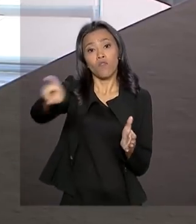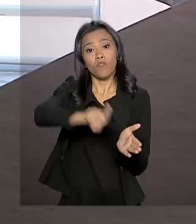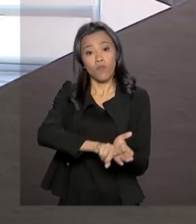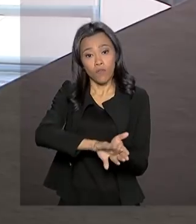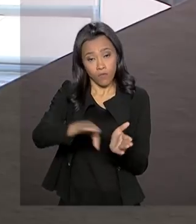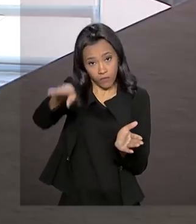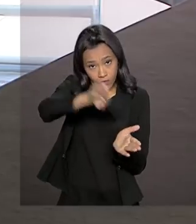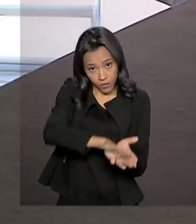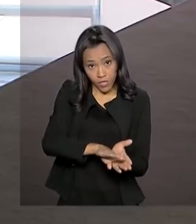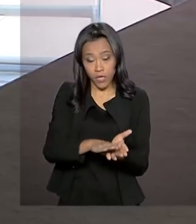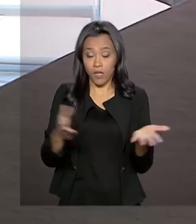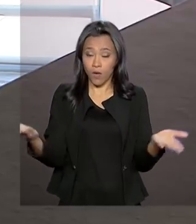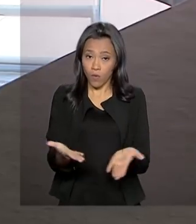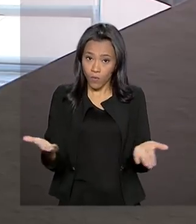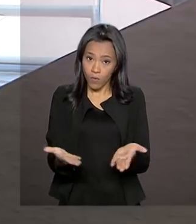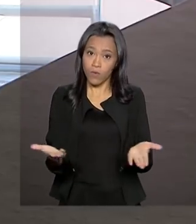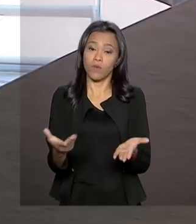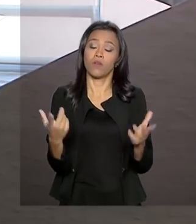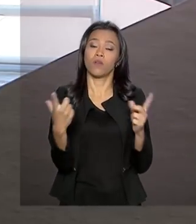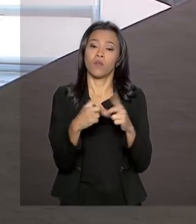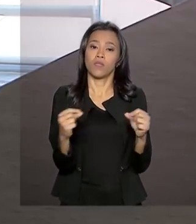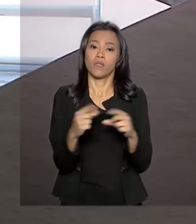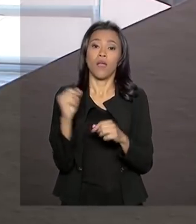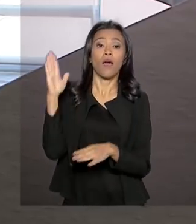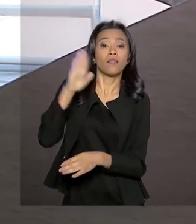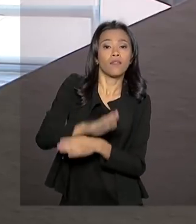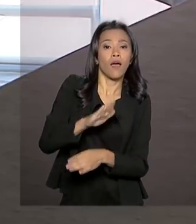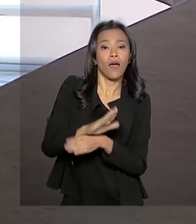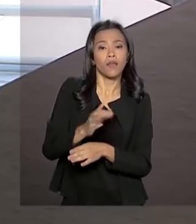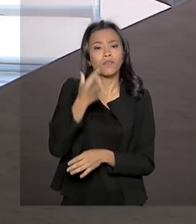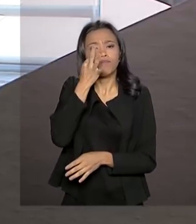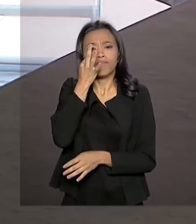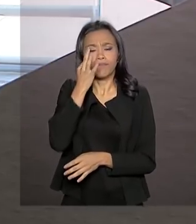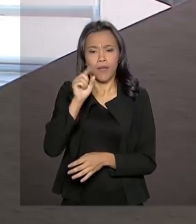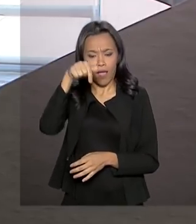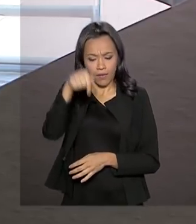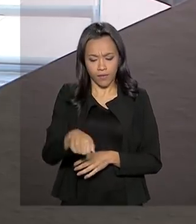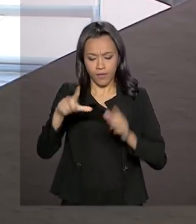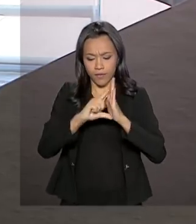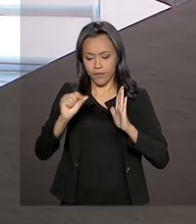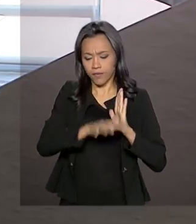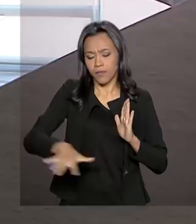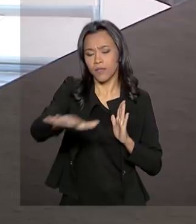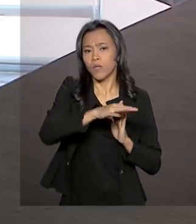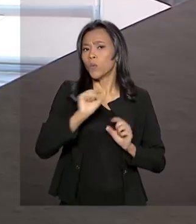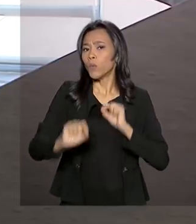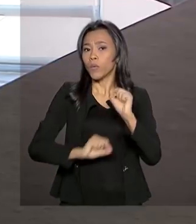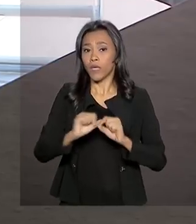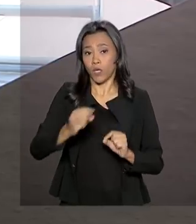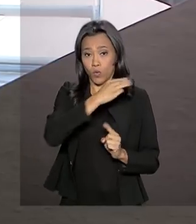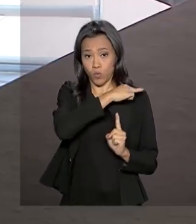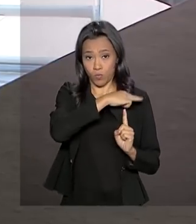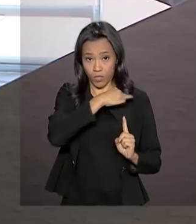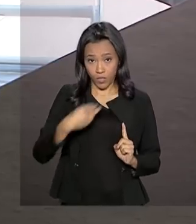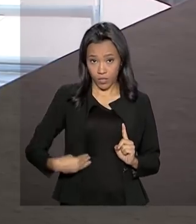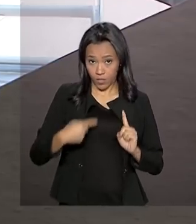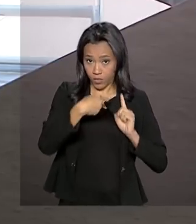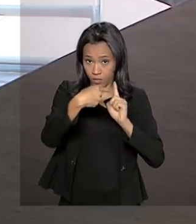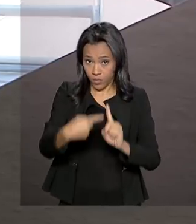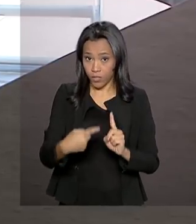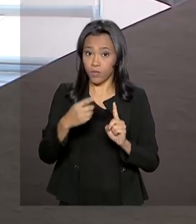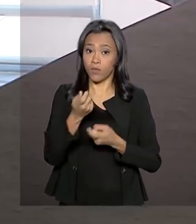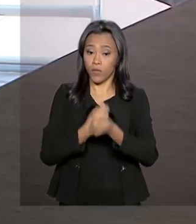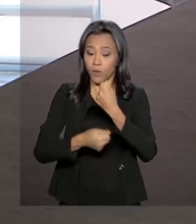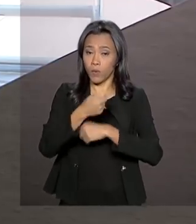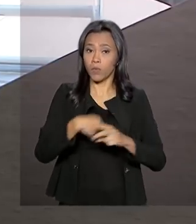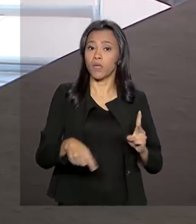Brasília. E na parte da tarde, ele recebe aqui no Palácio do Planalto, o ministro da Economia, Paulo Guedes, e o secretário especial da